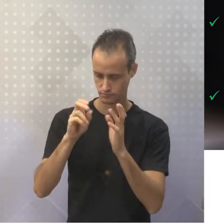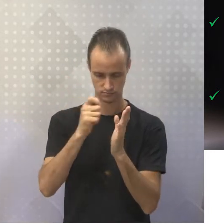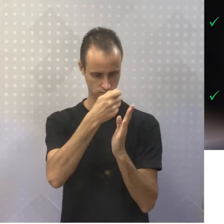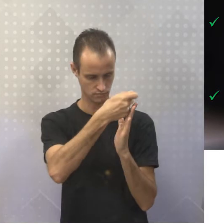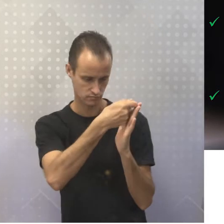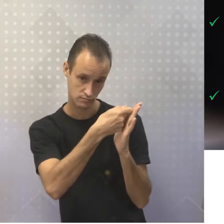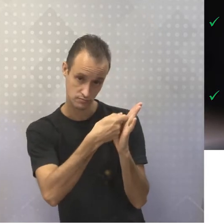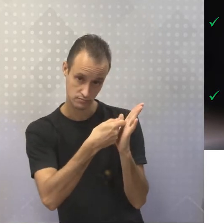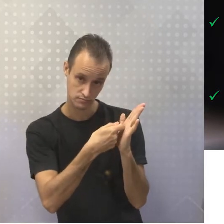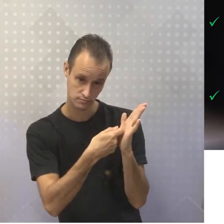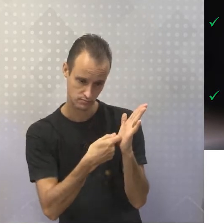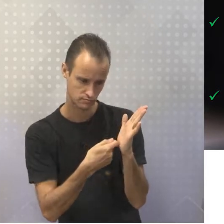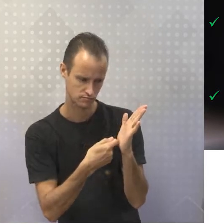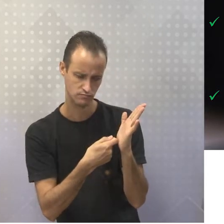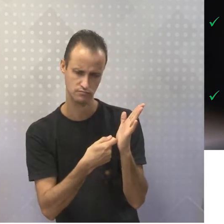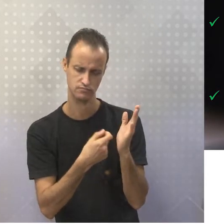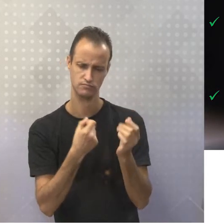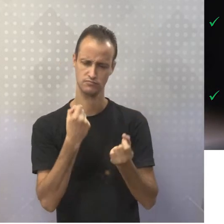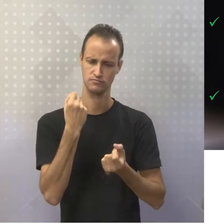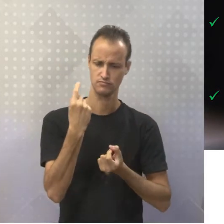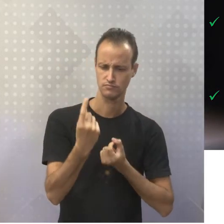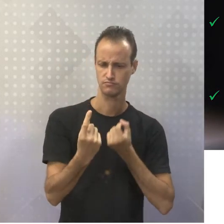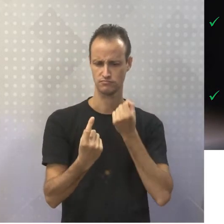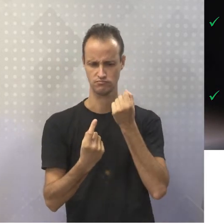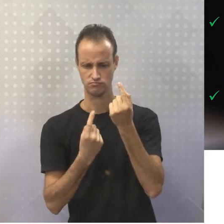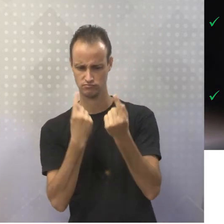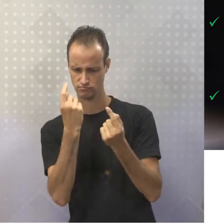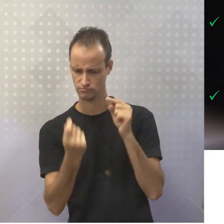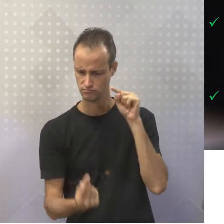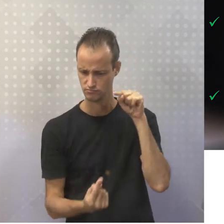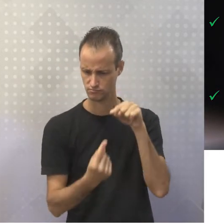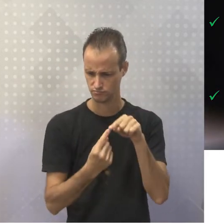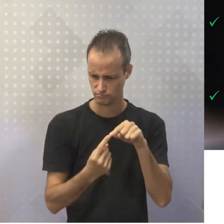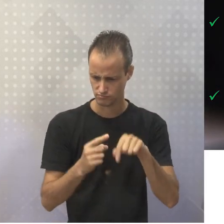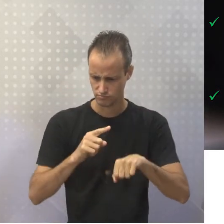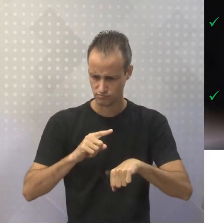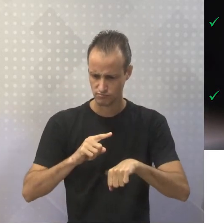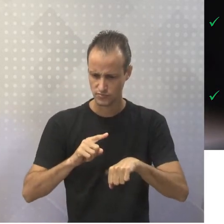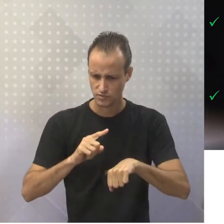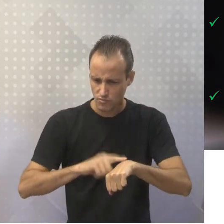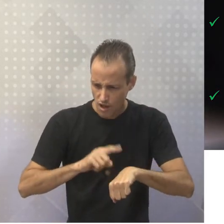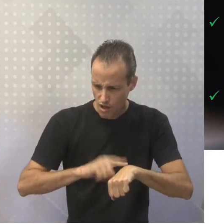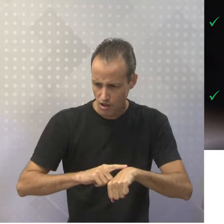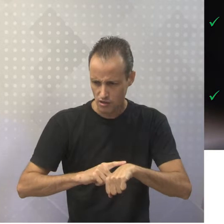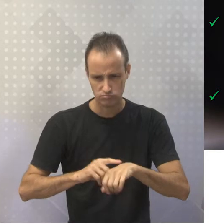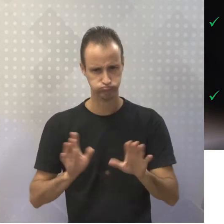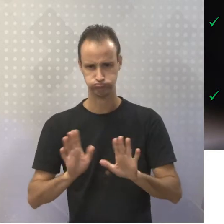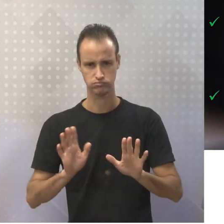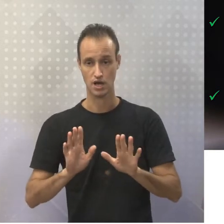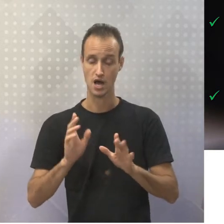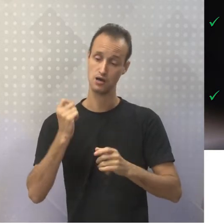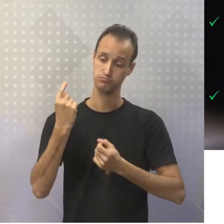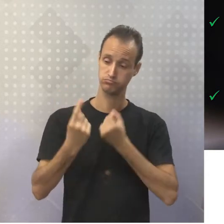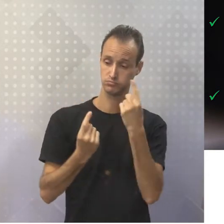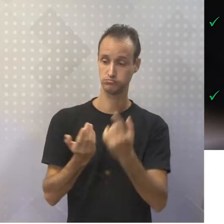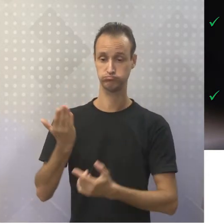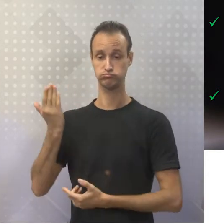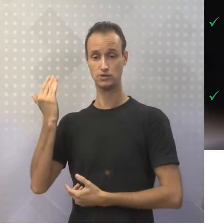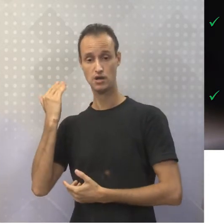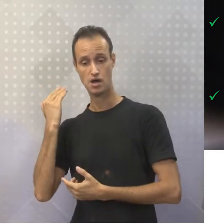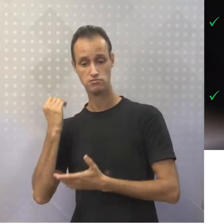reportagem nem sempre está relacionado com temas do momento. Ou seja, o acontece? Essa é outra